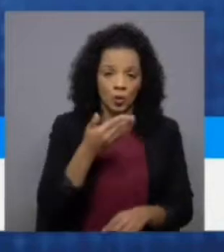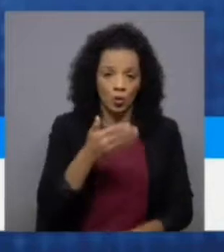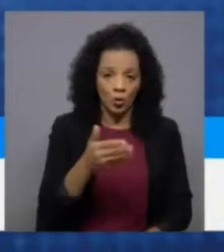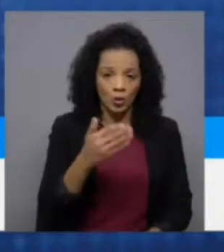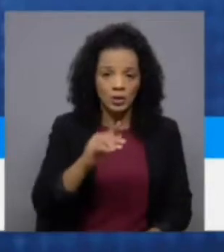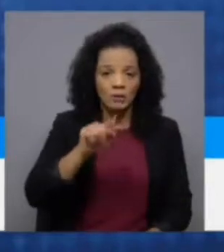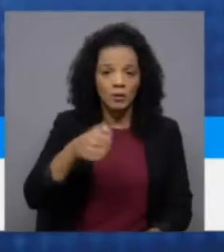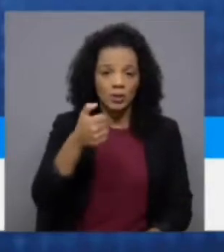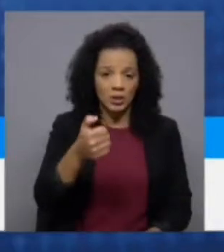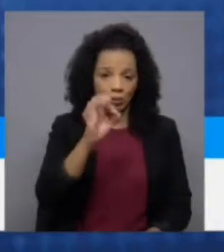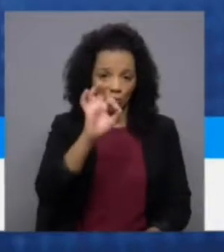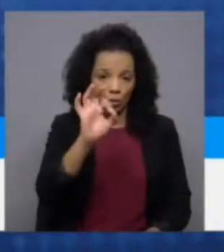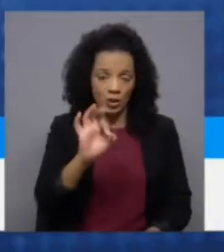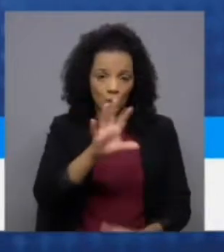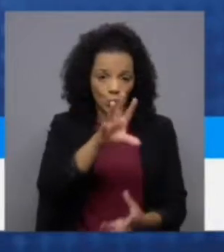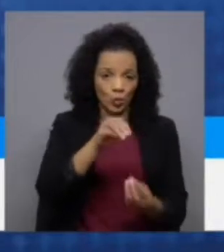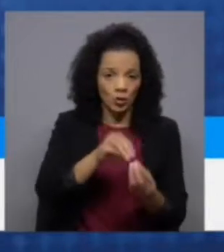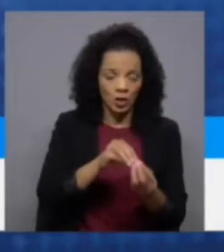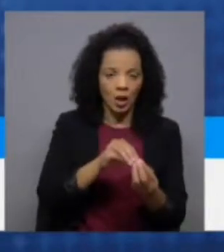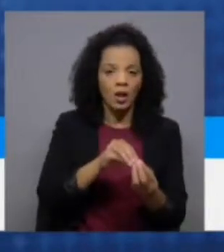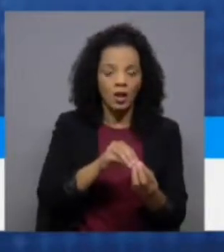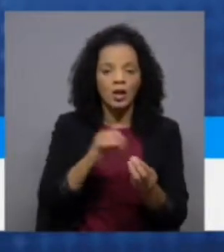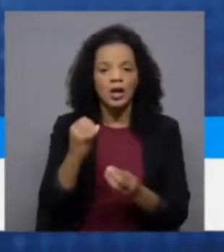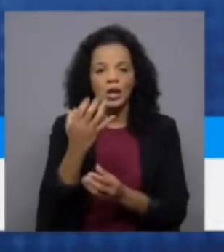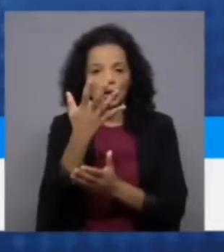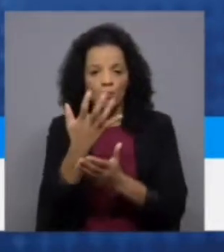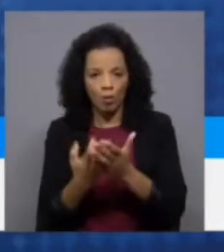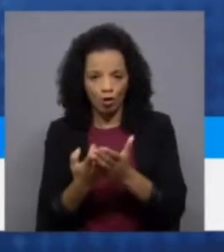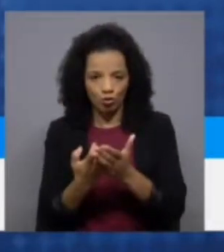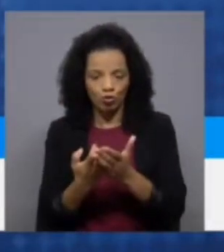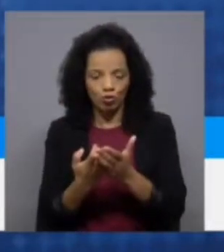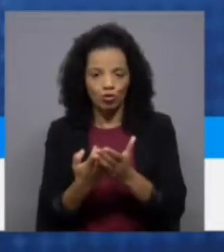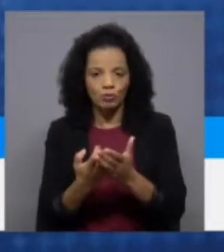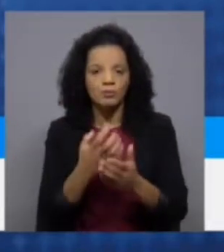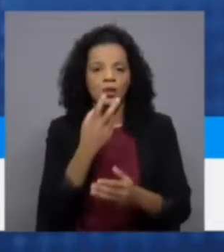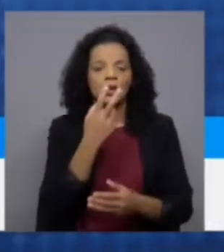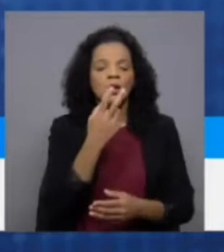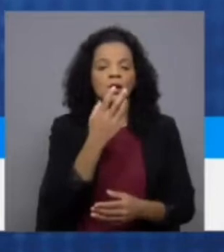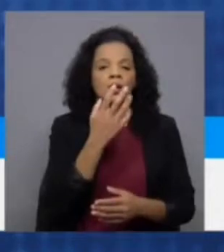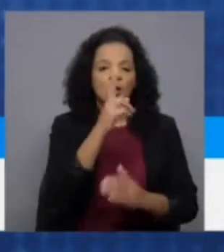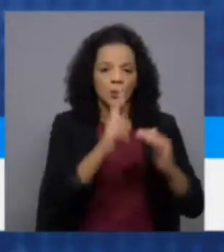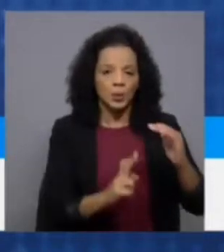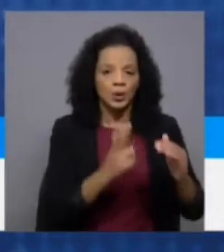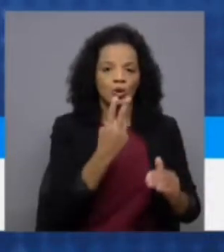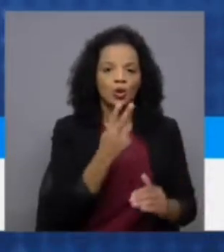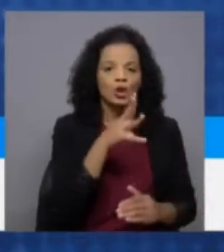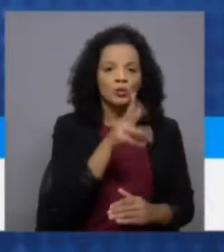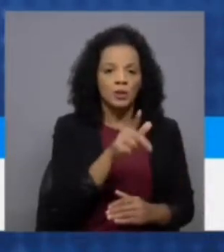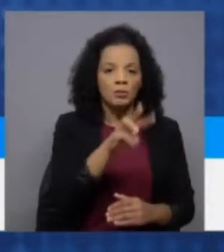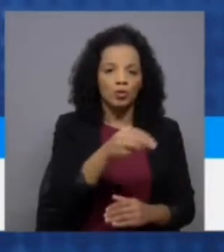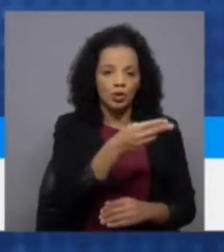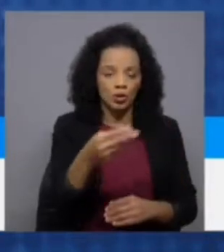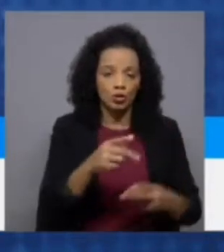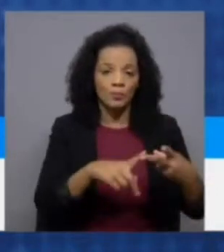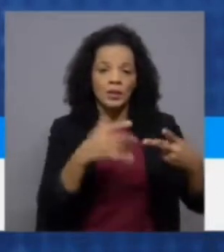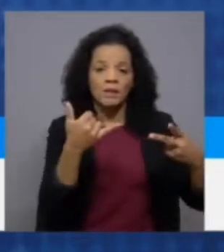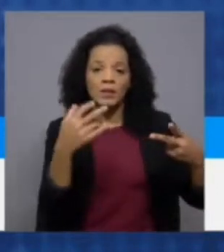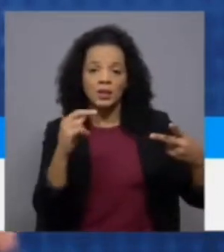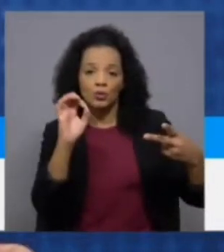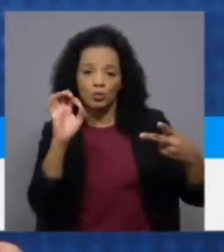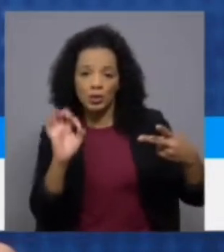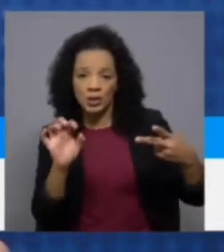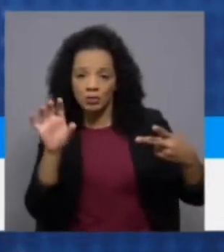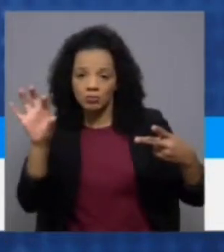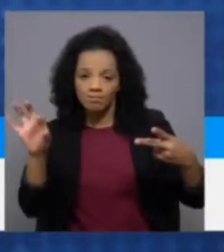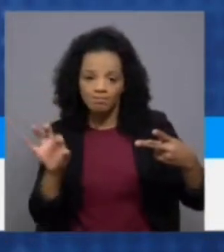% disso e dediquem à redução de impostos, que são 2 mil milhões de euros. Peguem 23% desse valor e